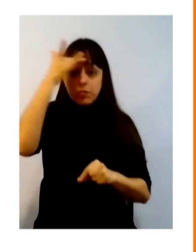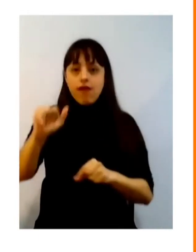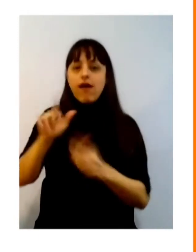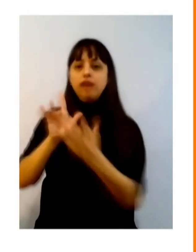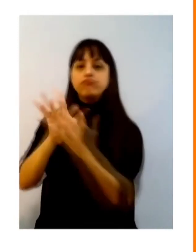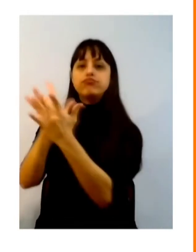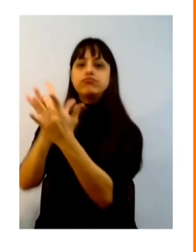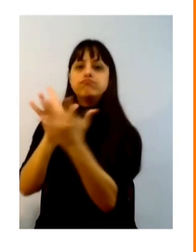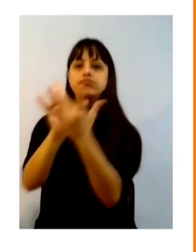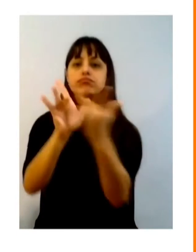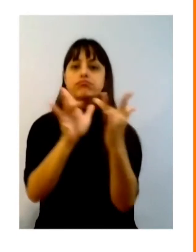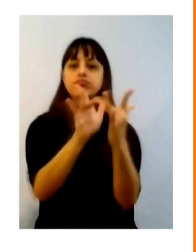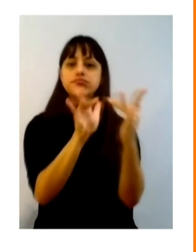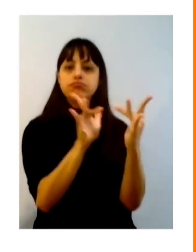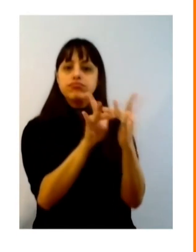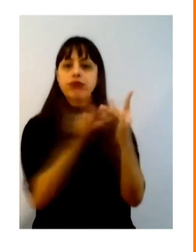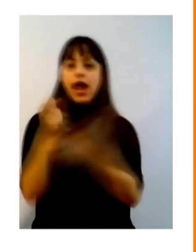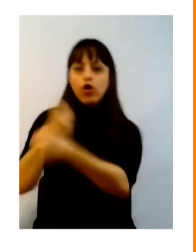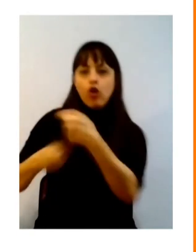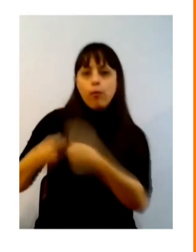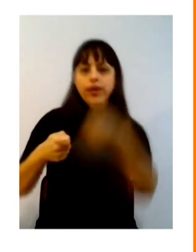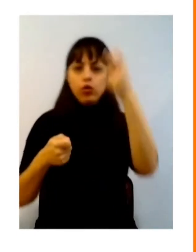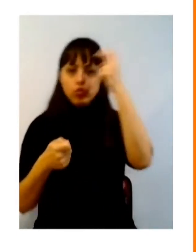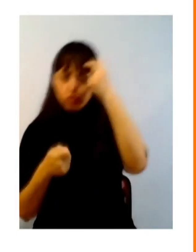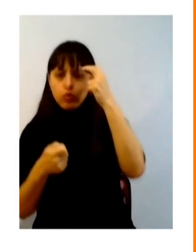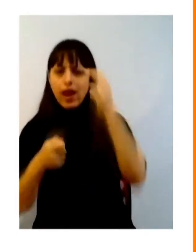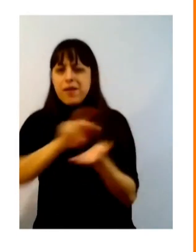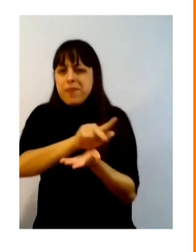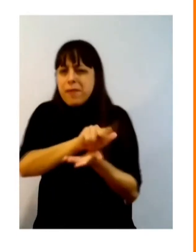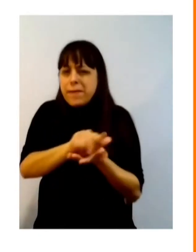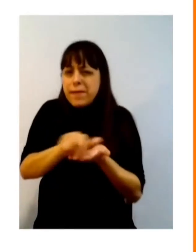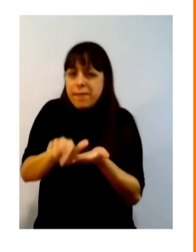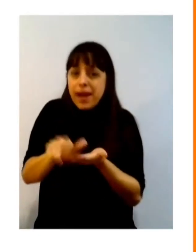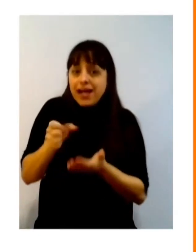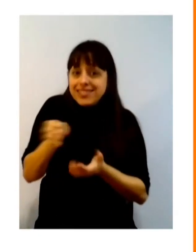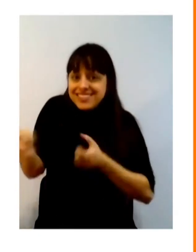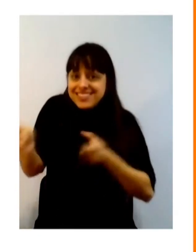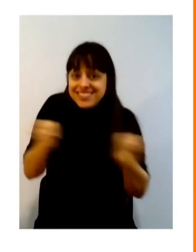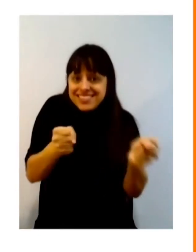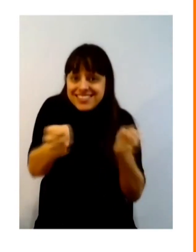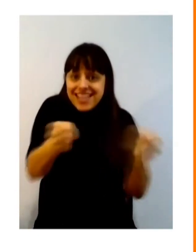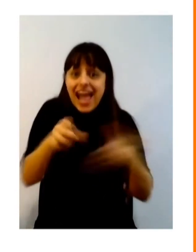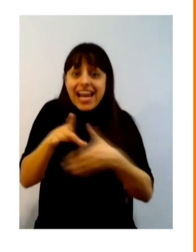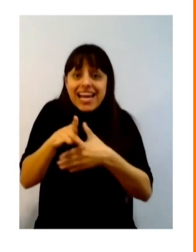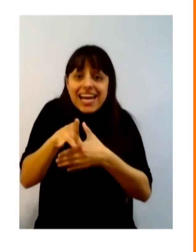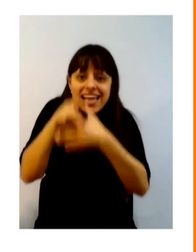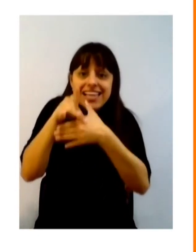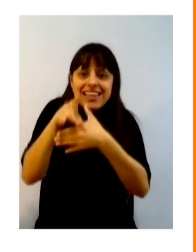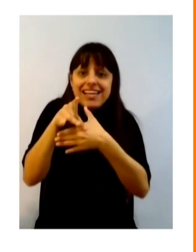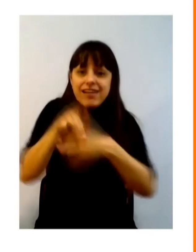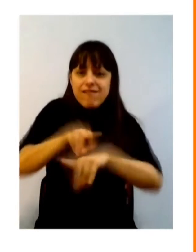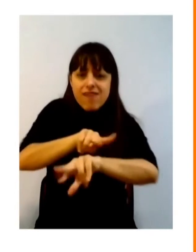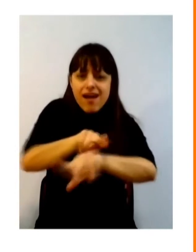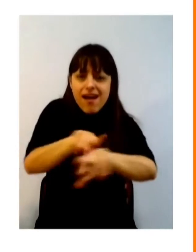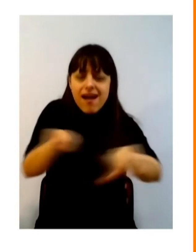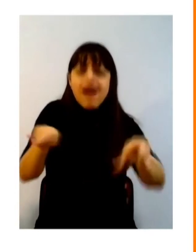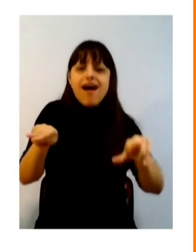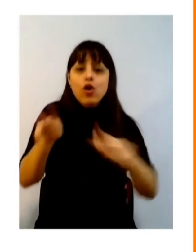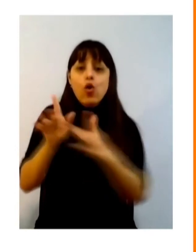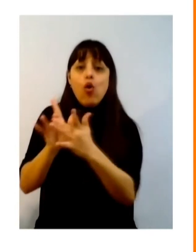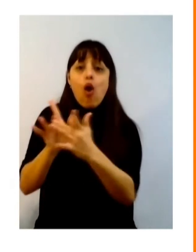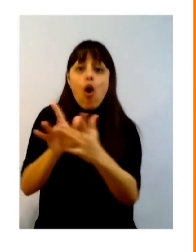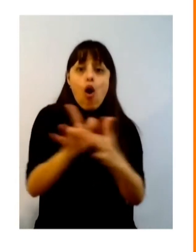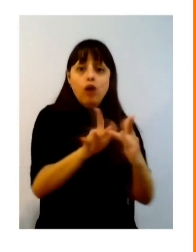que perpetue essa conversa sobre dicotomia, qual a liderança que precisamos que